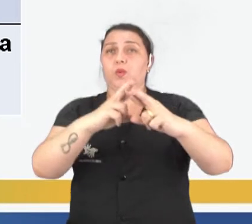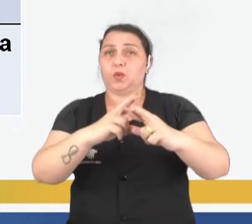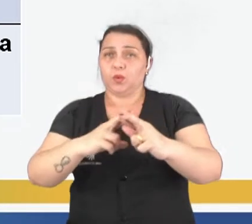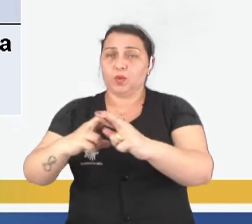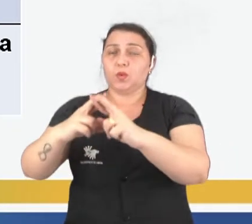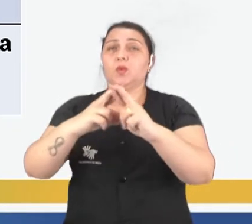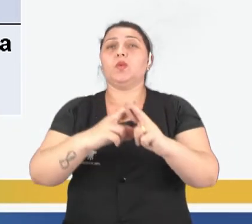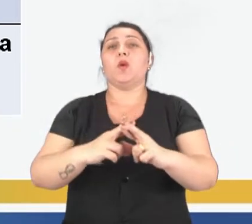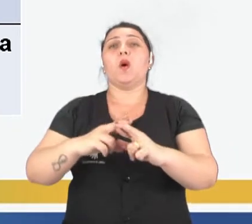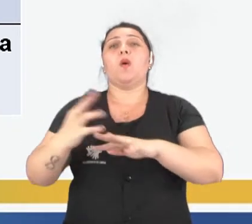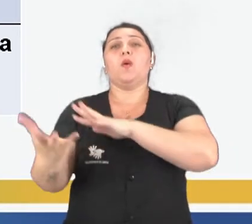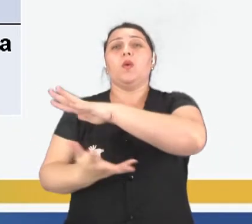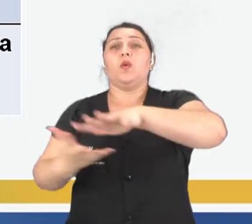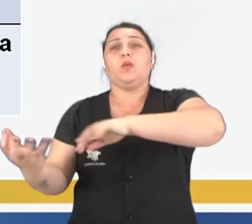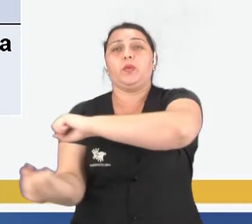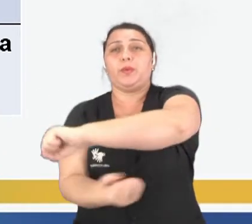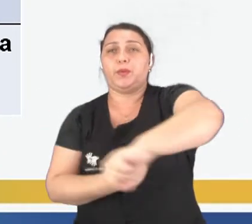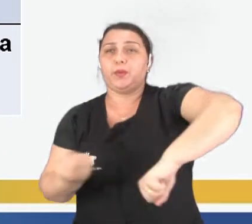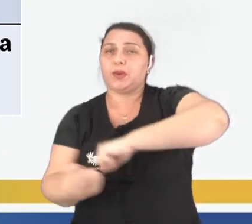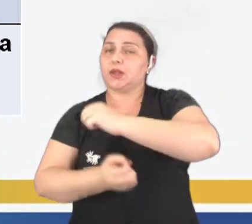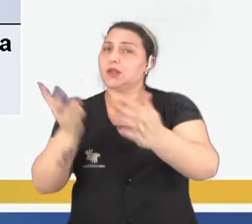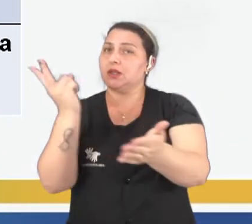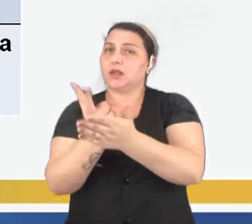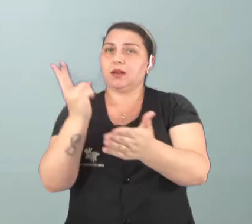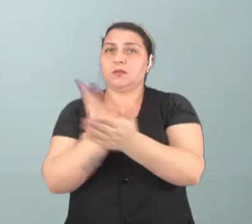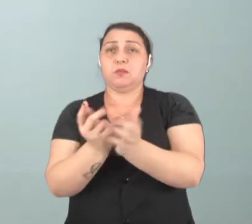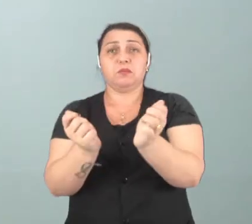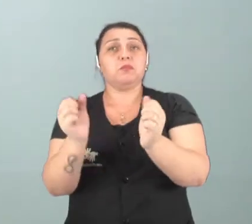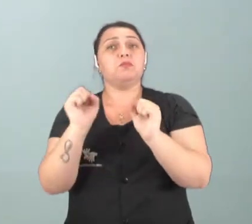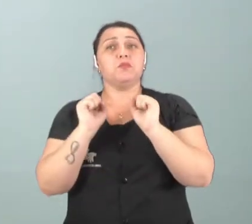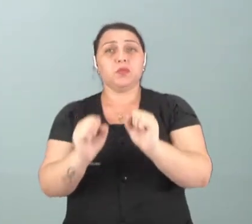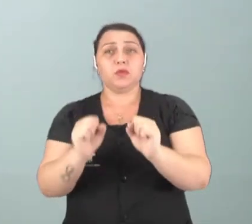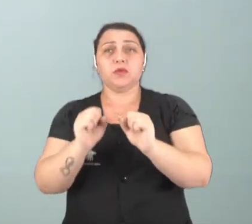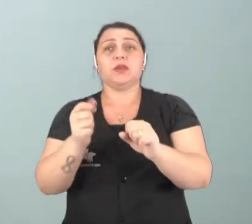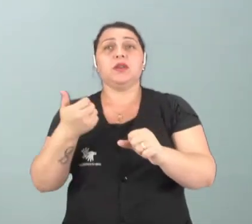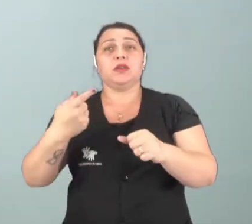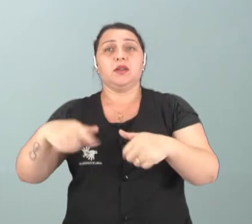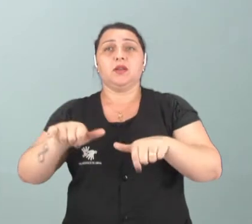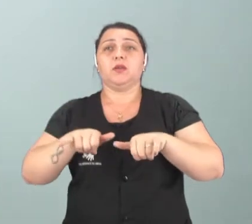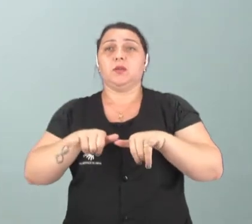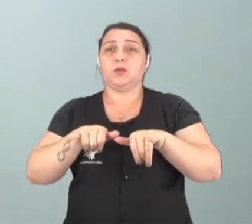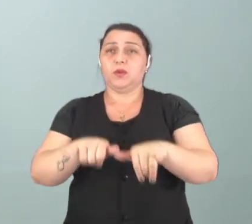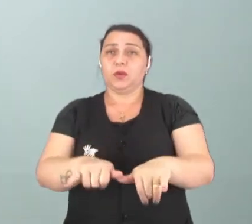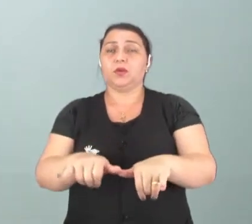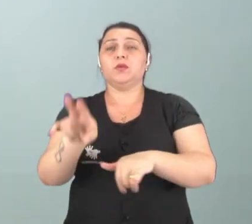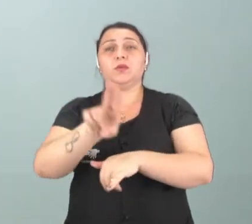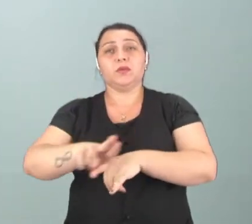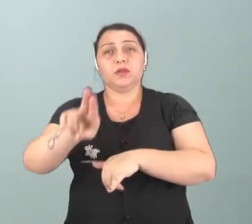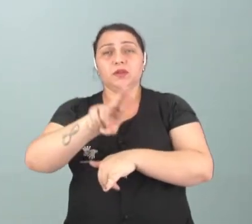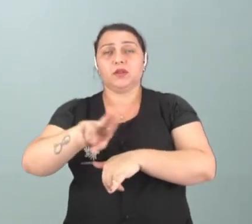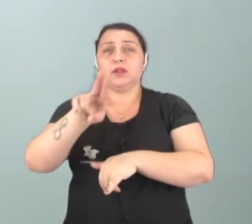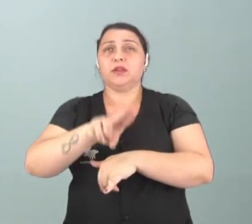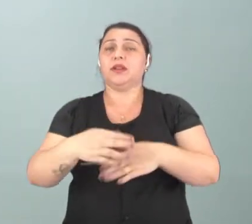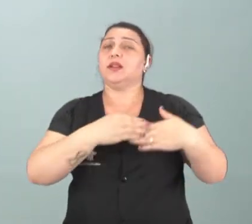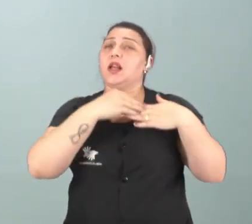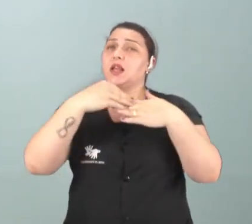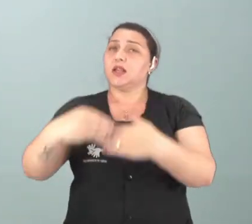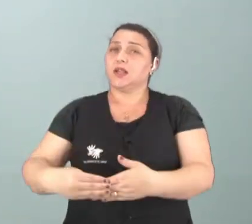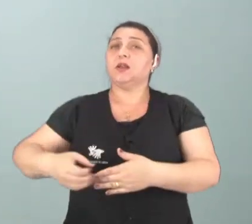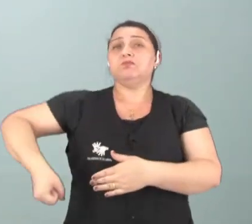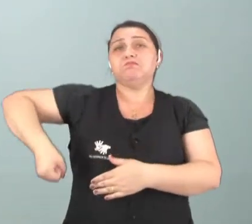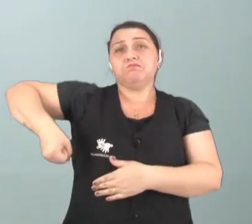ou sustentável, certo? Sempre que você puder ir no mercado e utilizar meios pra você trazer